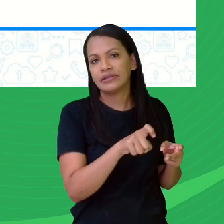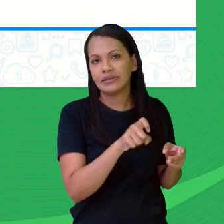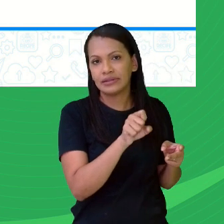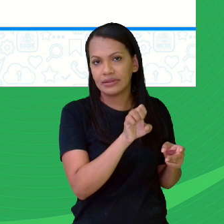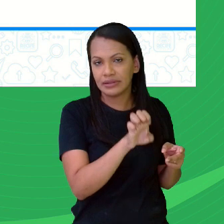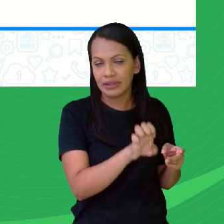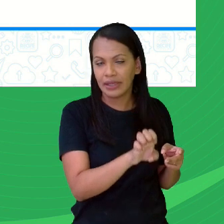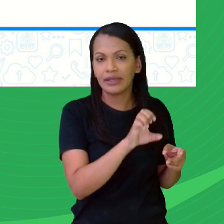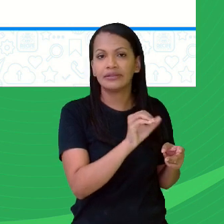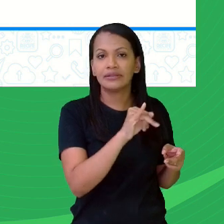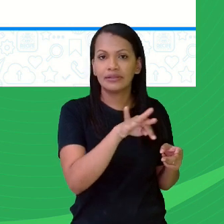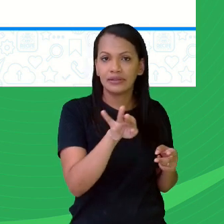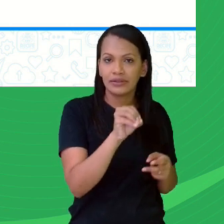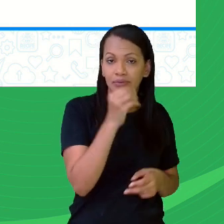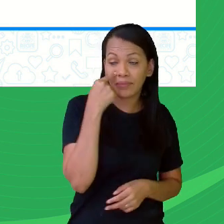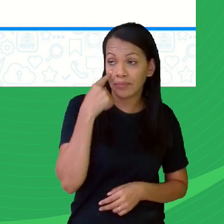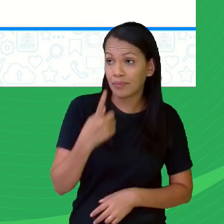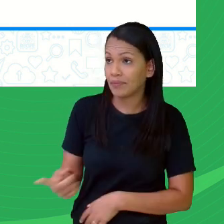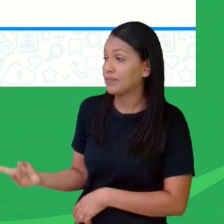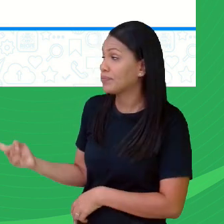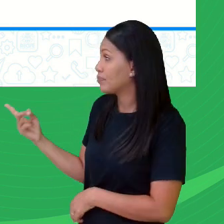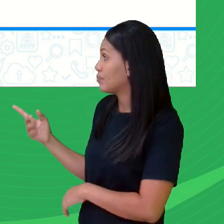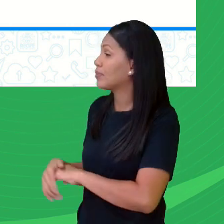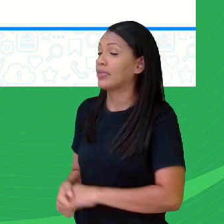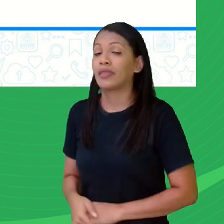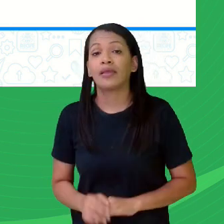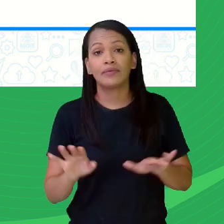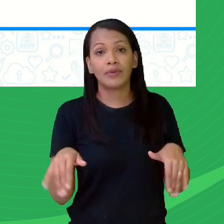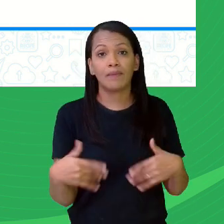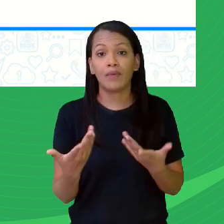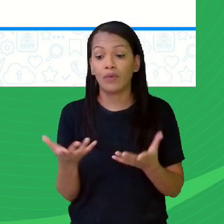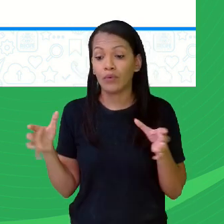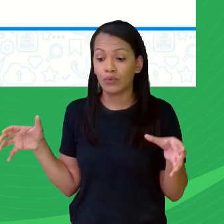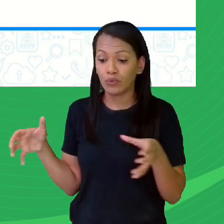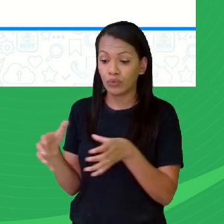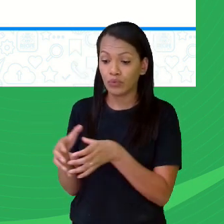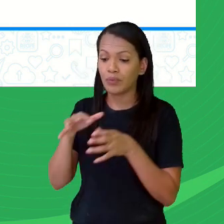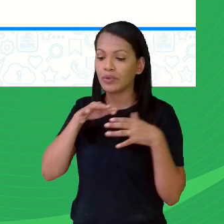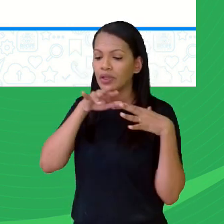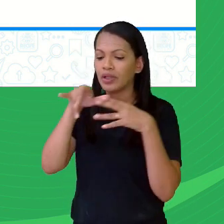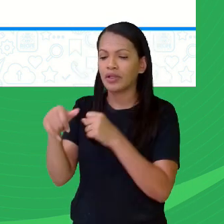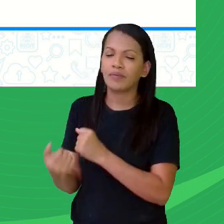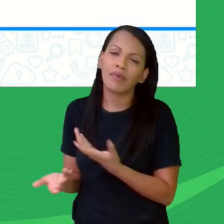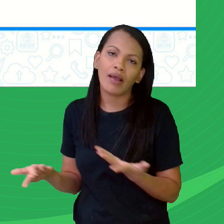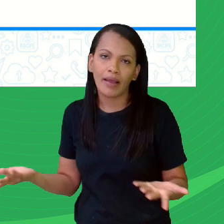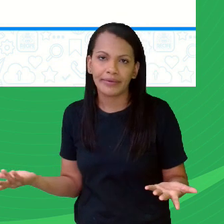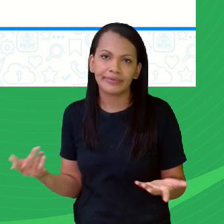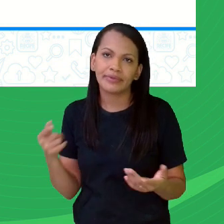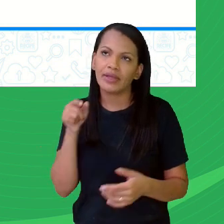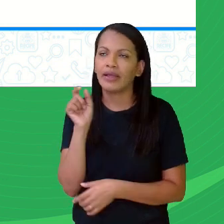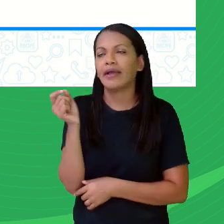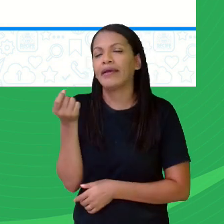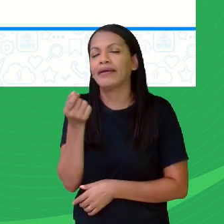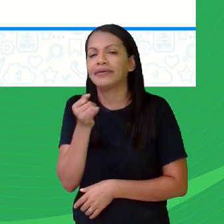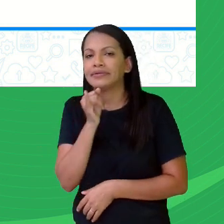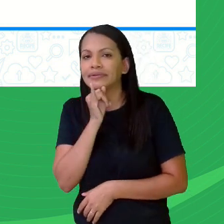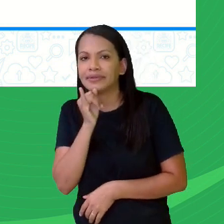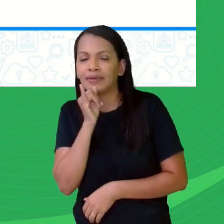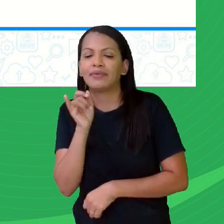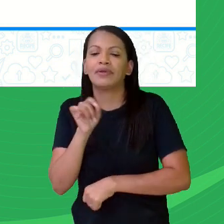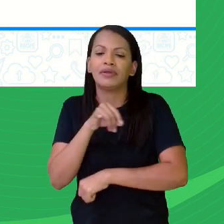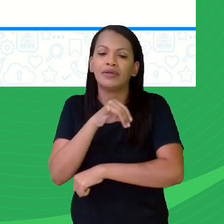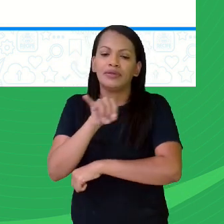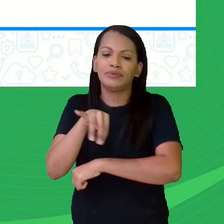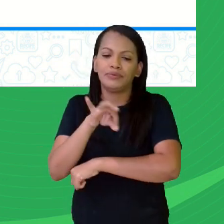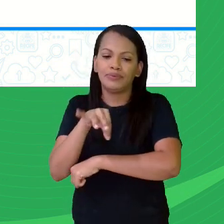Substantivo coletivo de grupos de animais, coletivo de abelhas, colmeia, enxame. Vocês